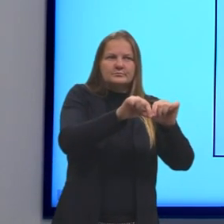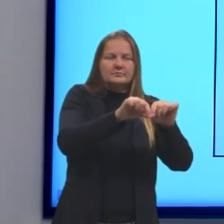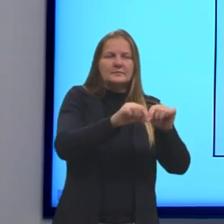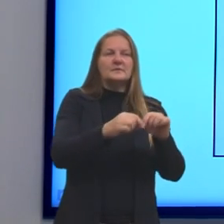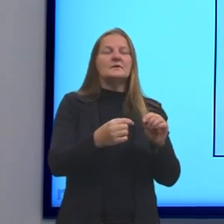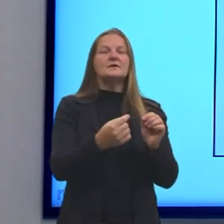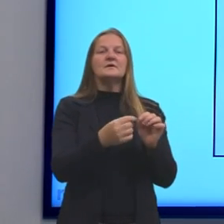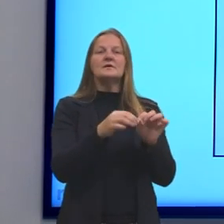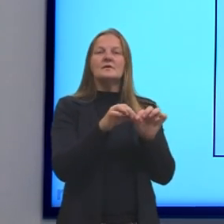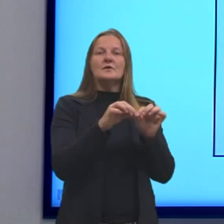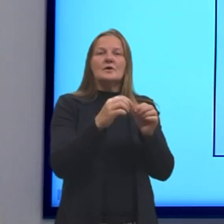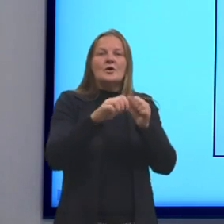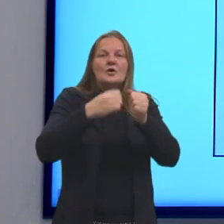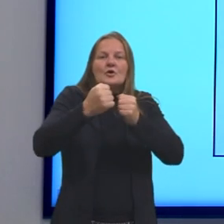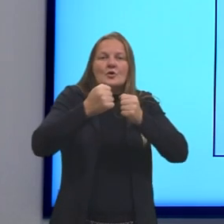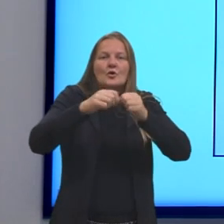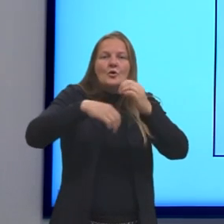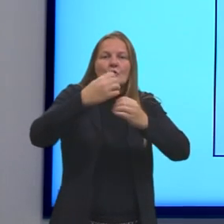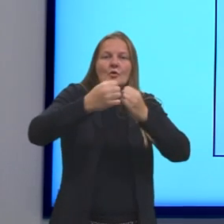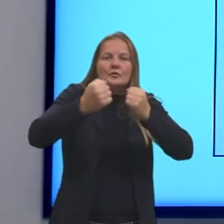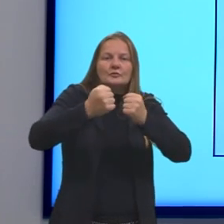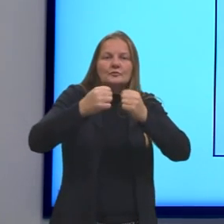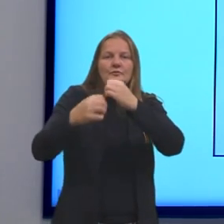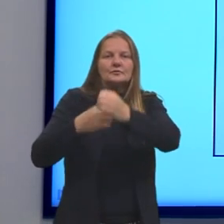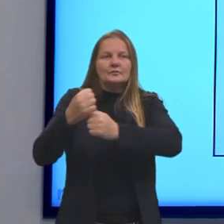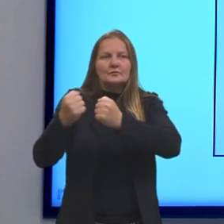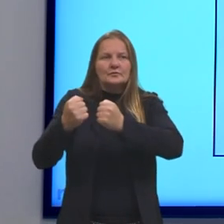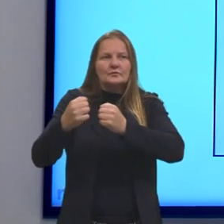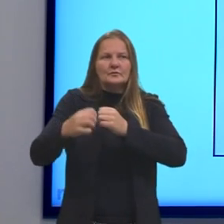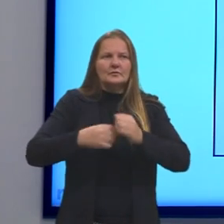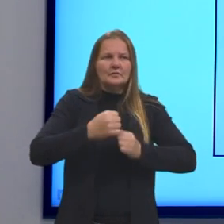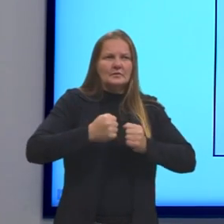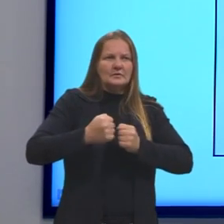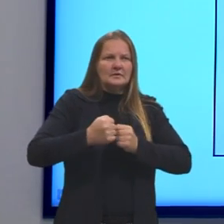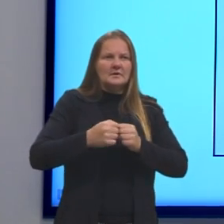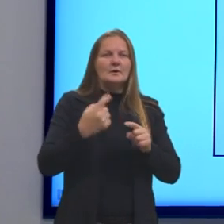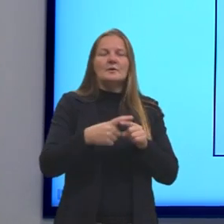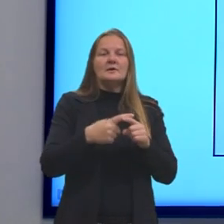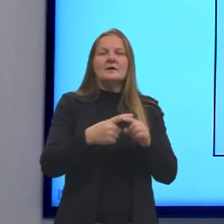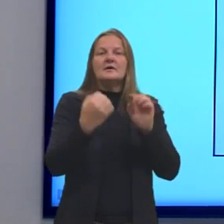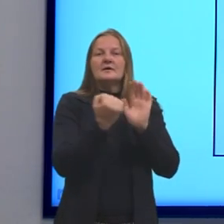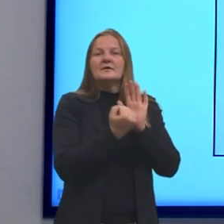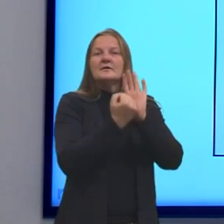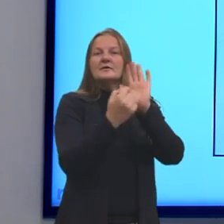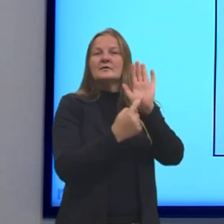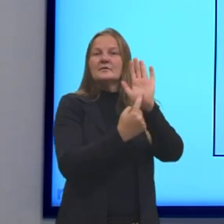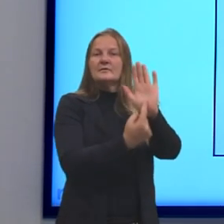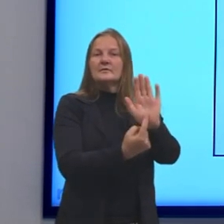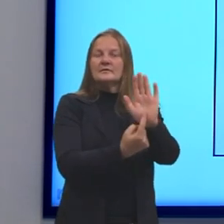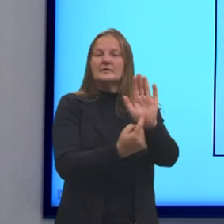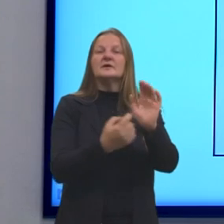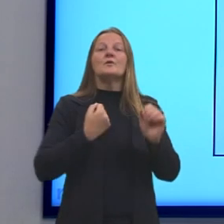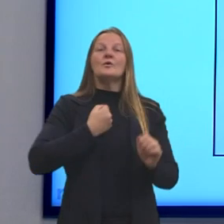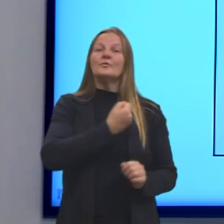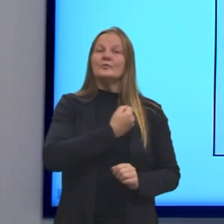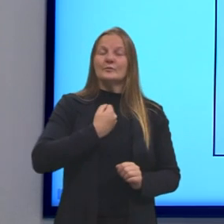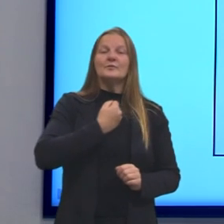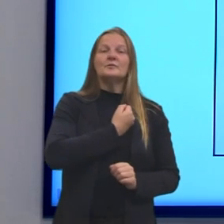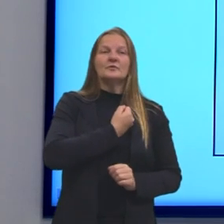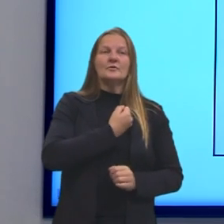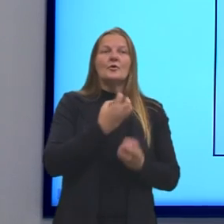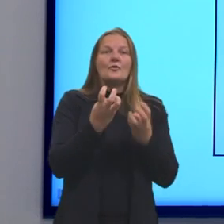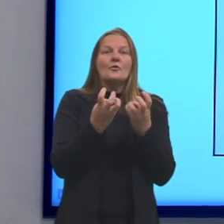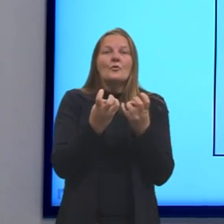corda, nós temos alguns nós. Esses nós, eles também utilizavam para representar números, valores.